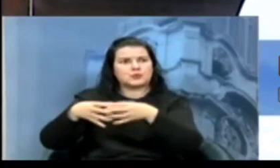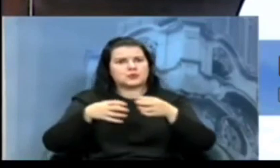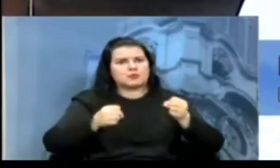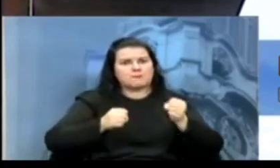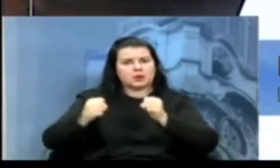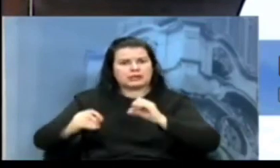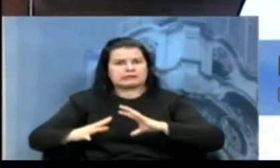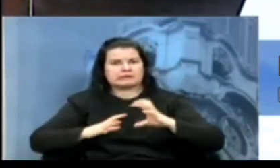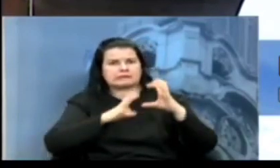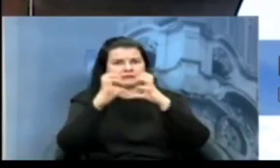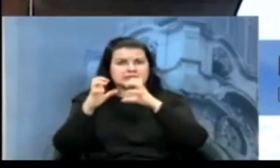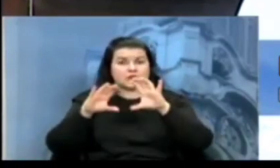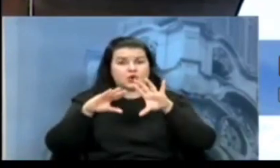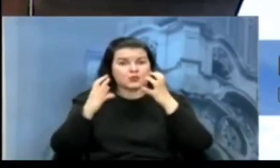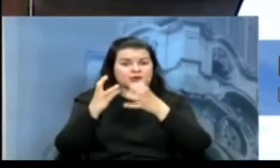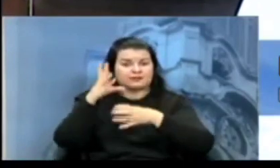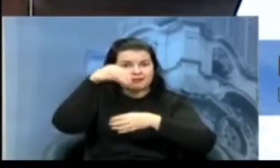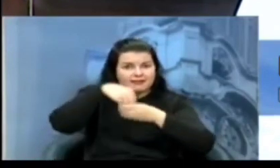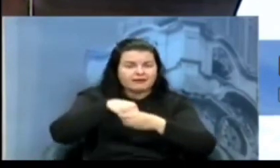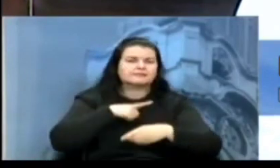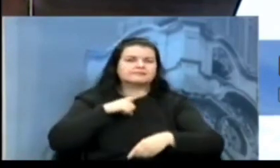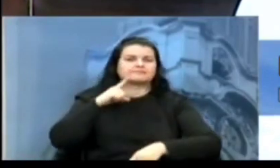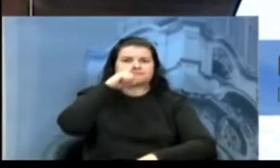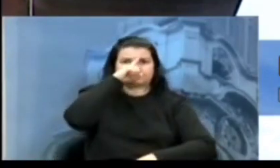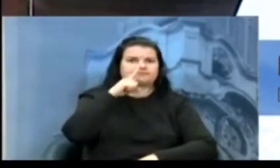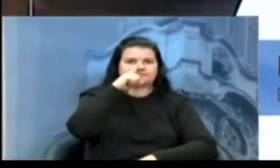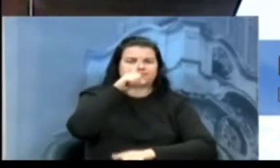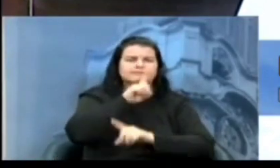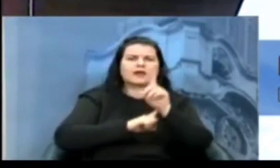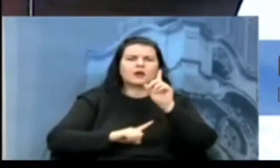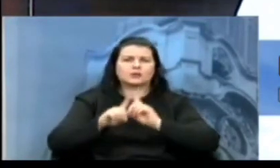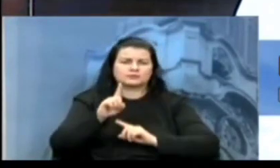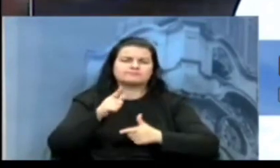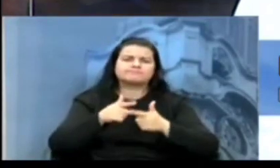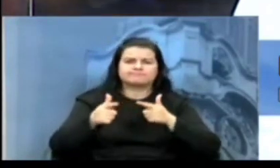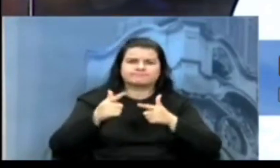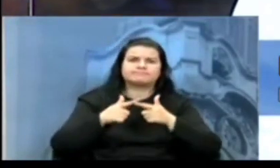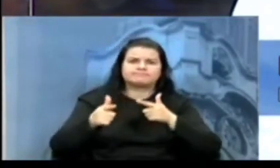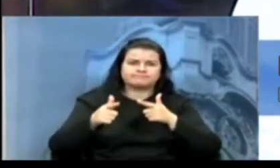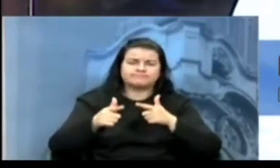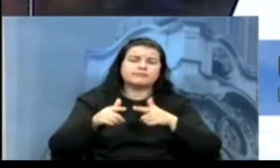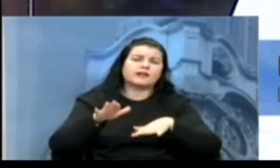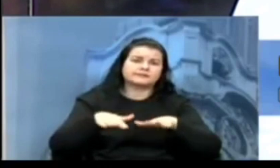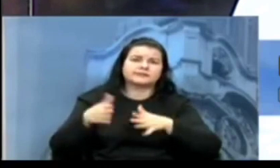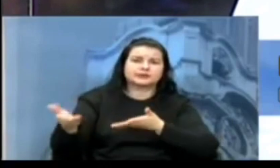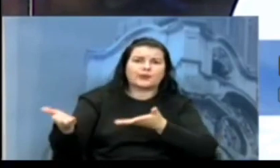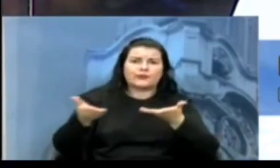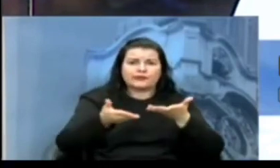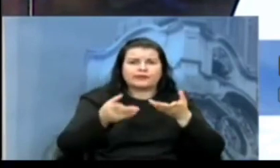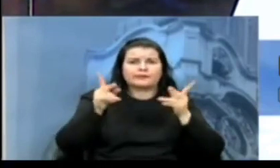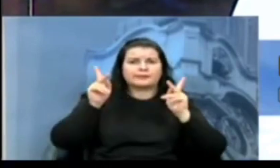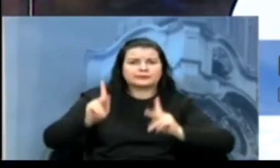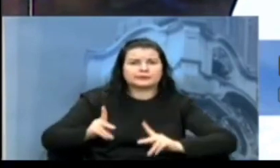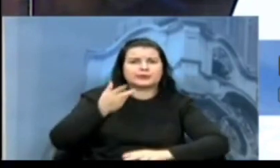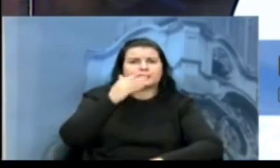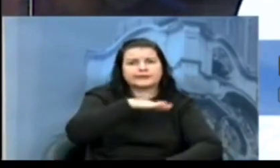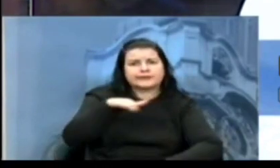inteiras em risco, que subjugam trabalhadores e aliciam crianças e adolescentes.